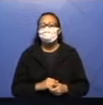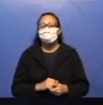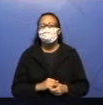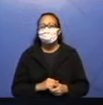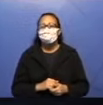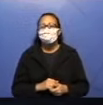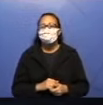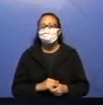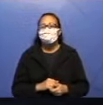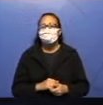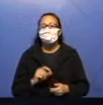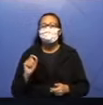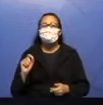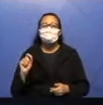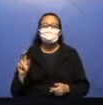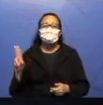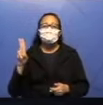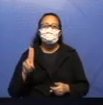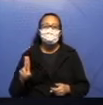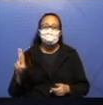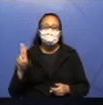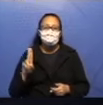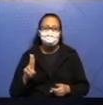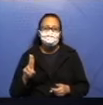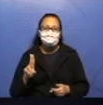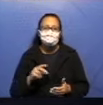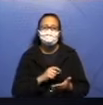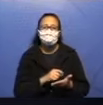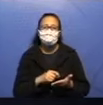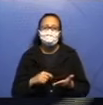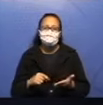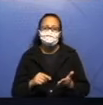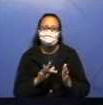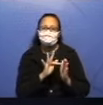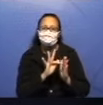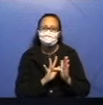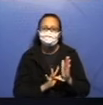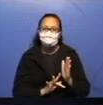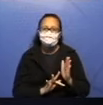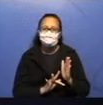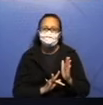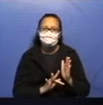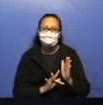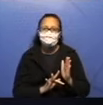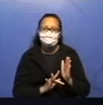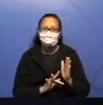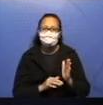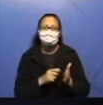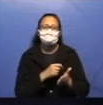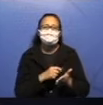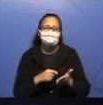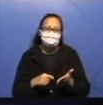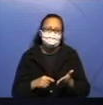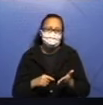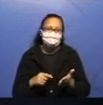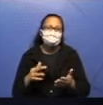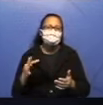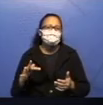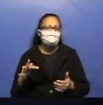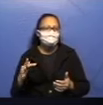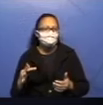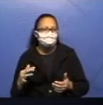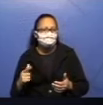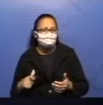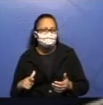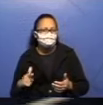que a gente usa para escrever um texto. E nós vamos falar novamente sobre reescrita. A gente vai fazer uma retomada sobre